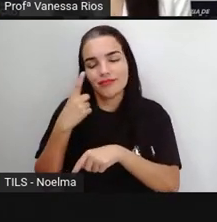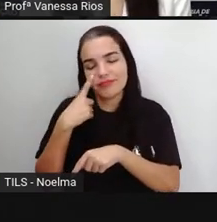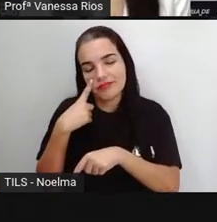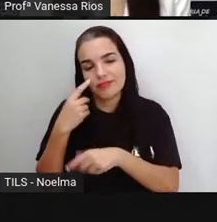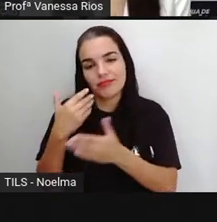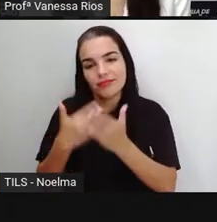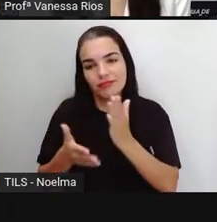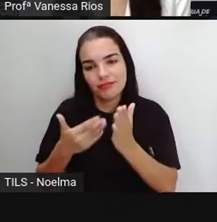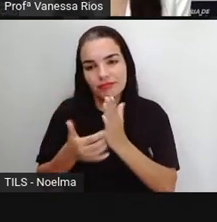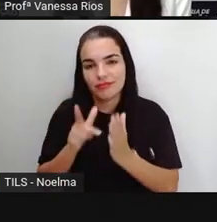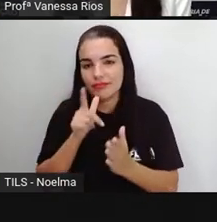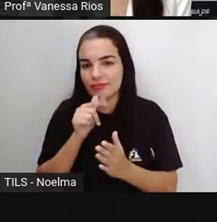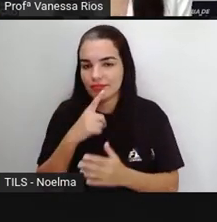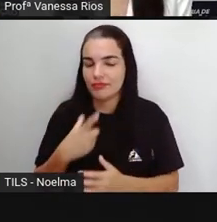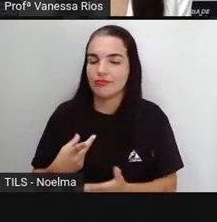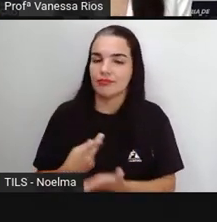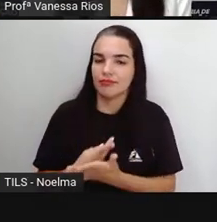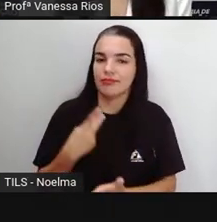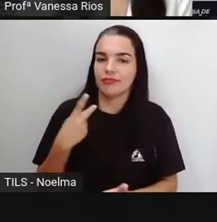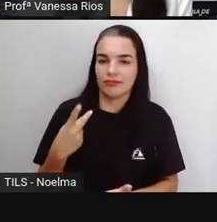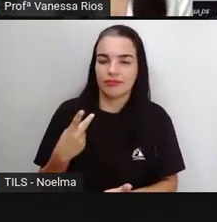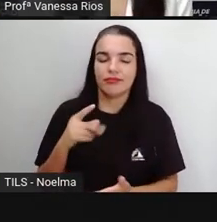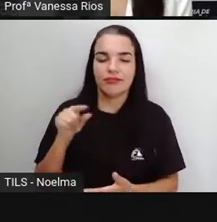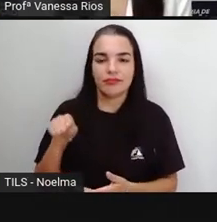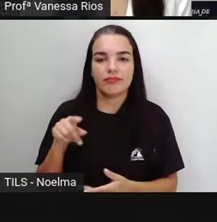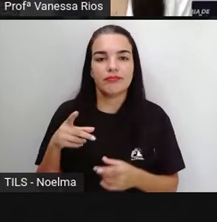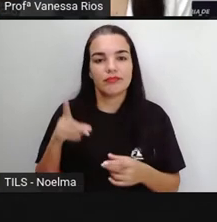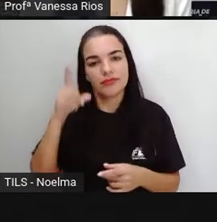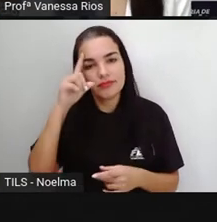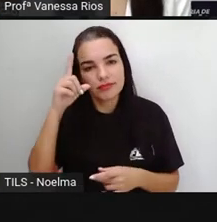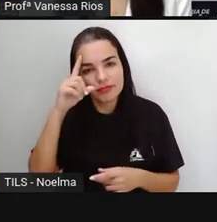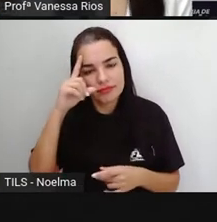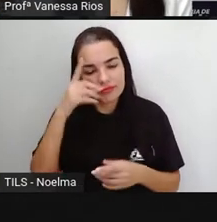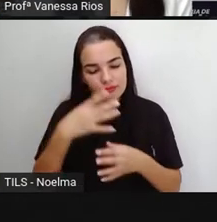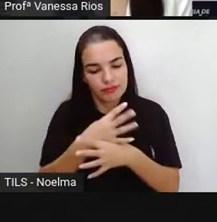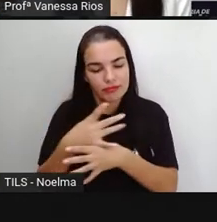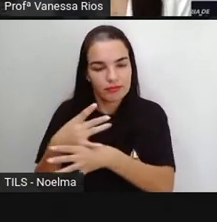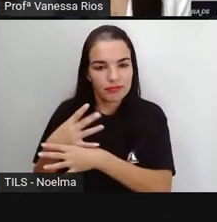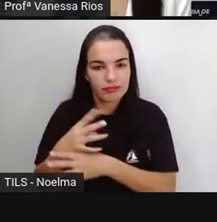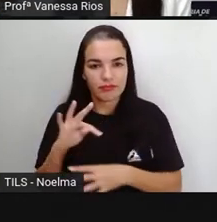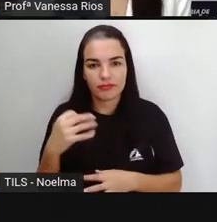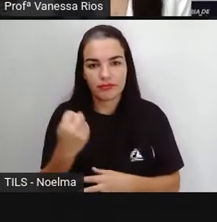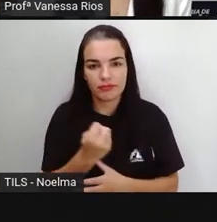desperdício de água está acontecendo aí no dia a dia das cidades.